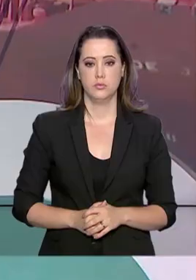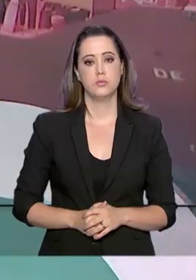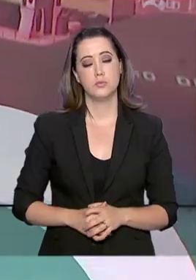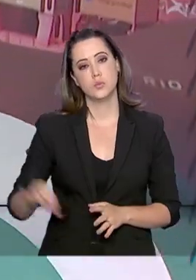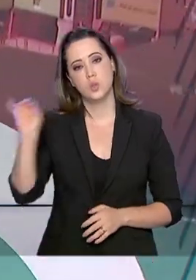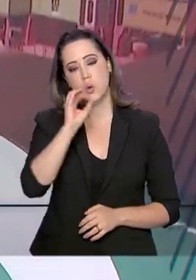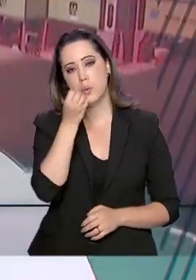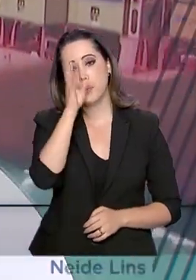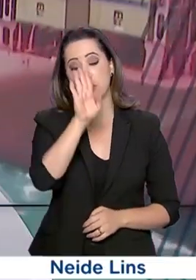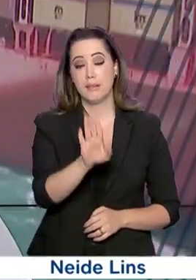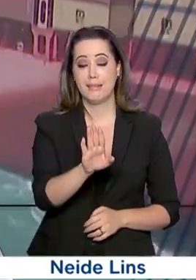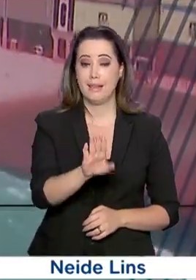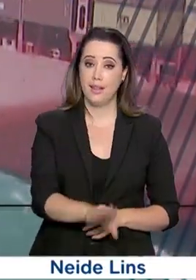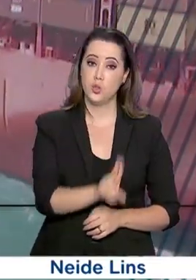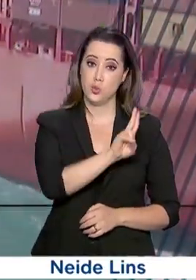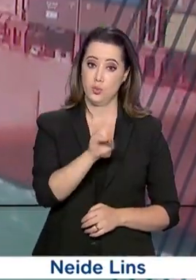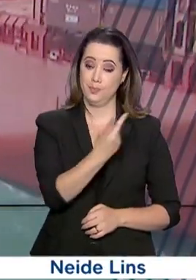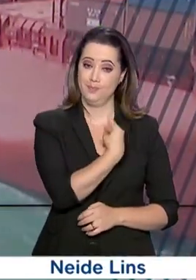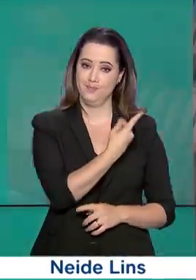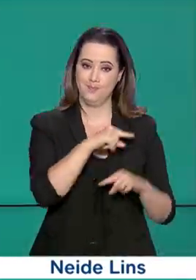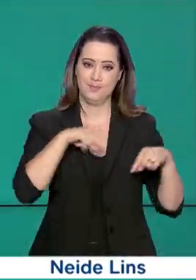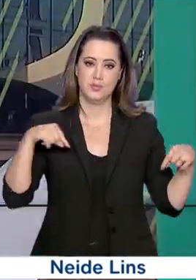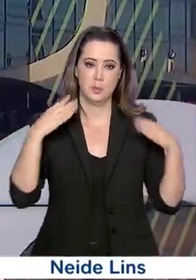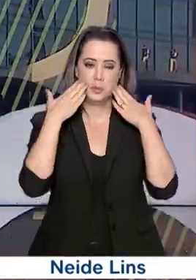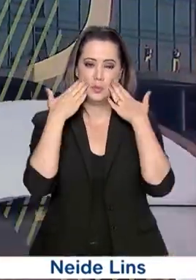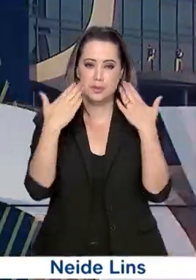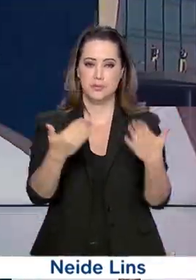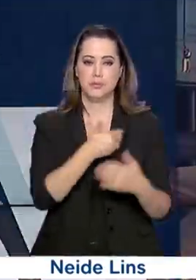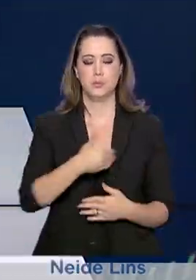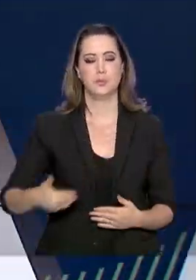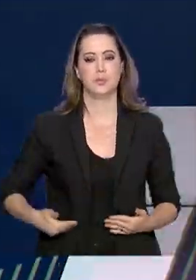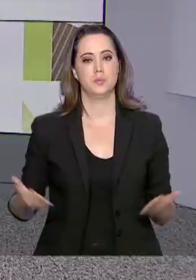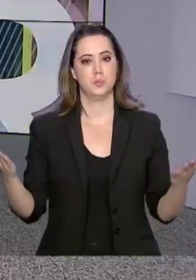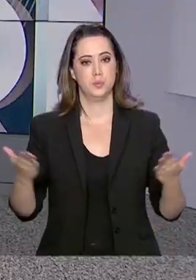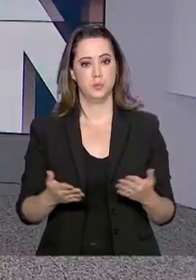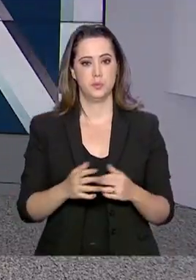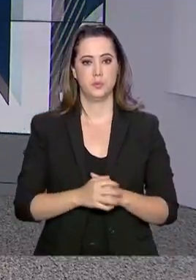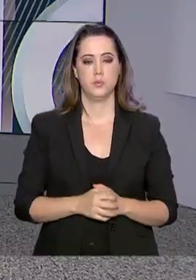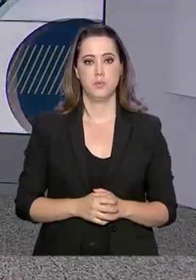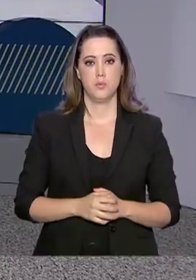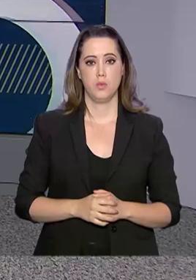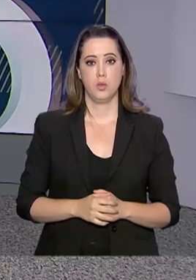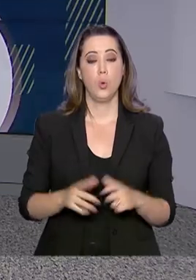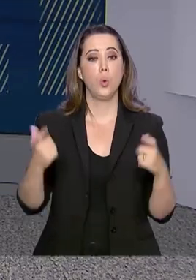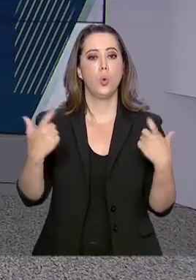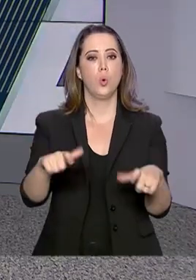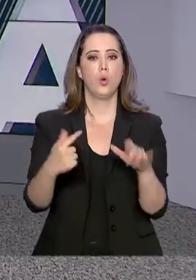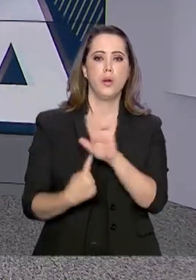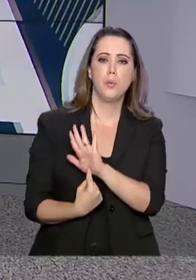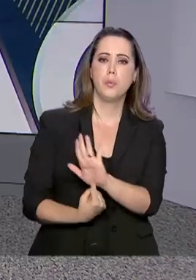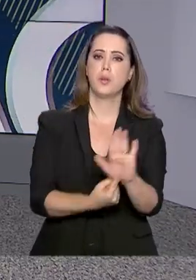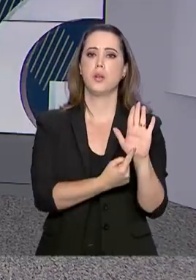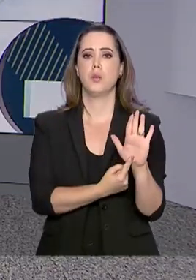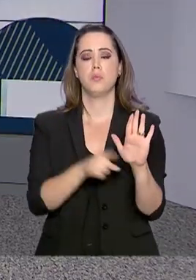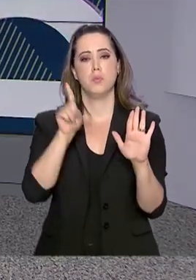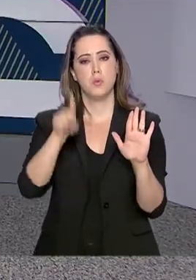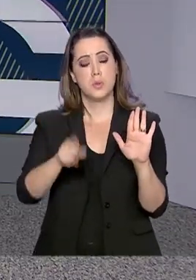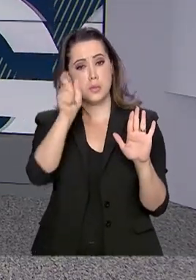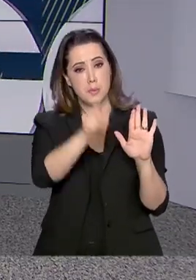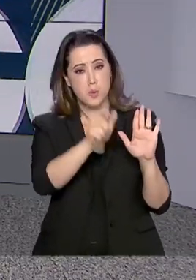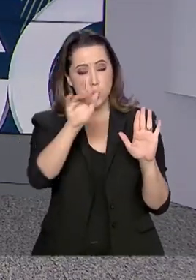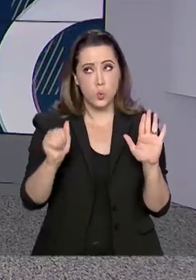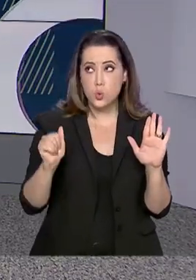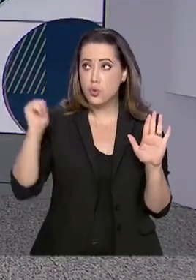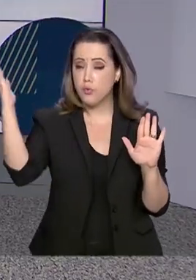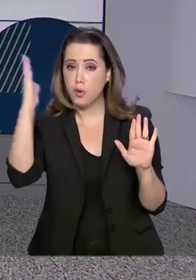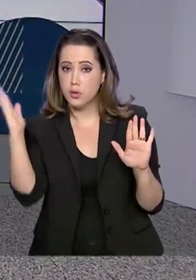Olá, boa tarde, eu sou Roberto Camargo e estamos de volta com o Governo Agora. Um espaço para mostrar a investidores estrangeiros